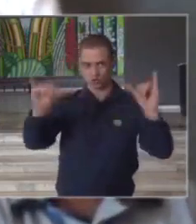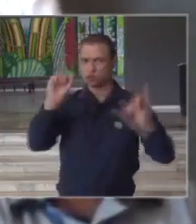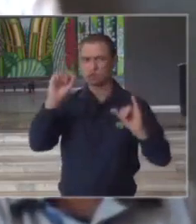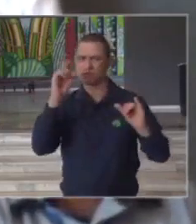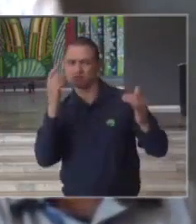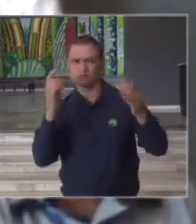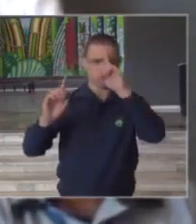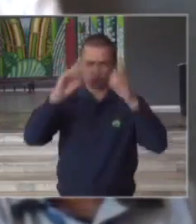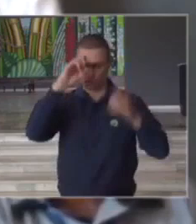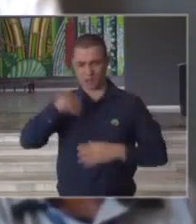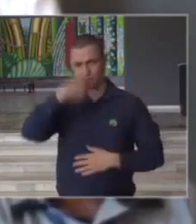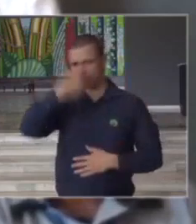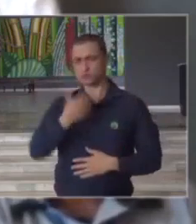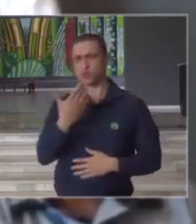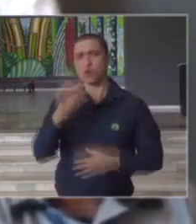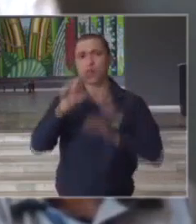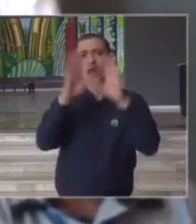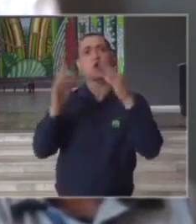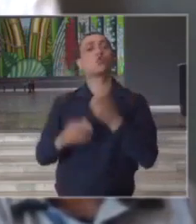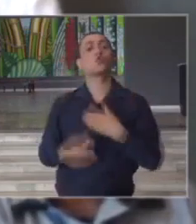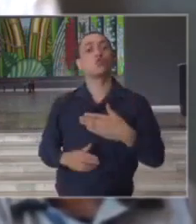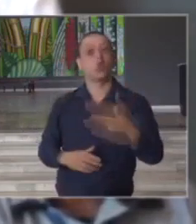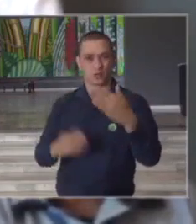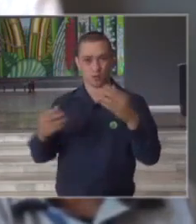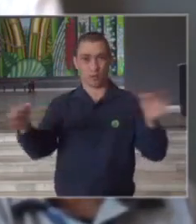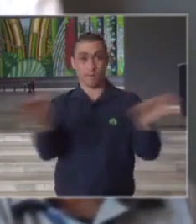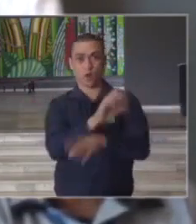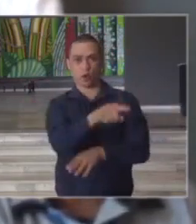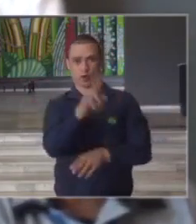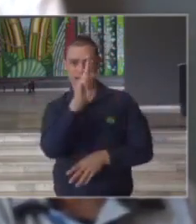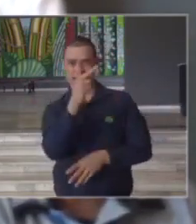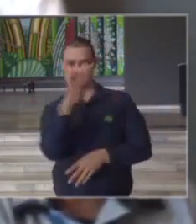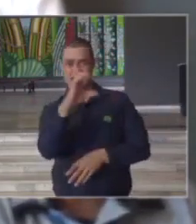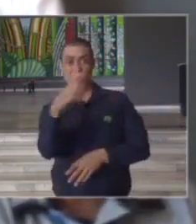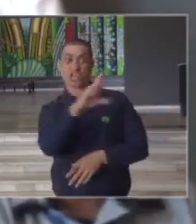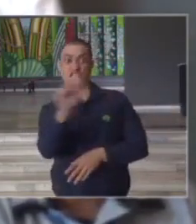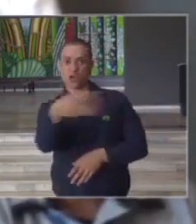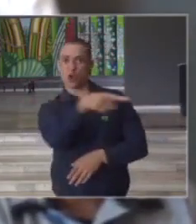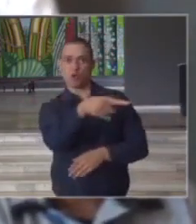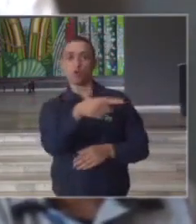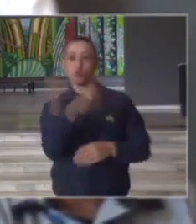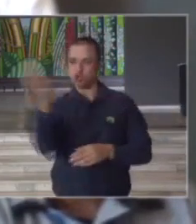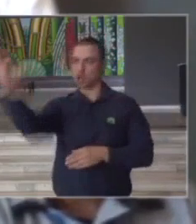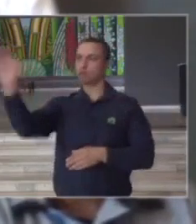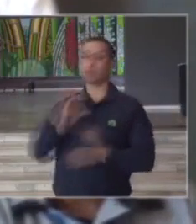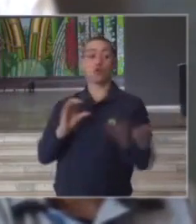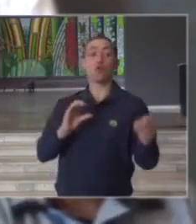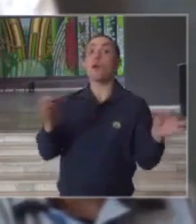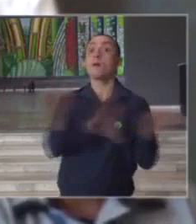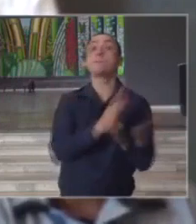que ficou dúvida pelo menos para mim de quando essa ampliação vai estar disponível então o investimento chega e quando realmente vai ser disponibilizado